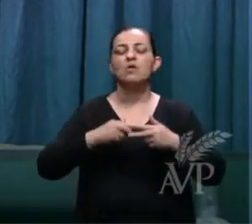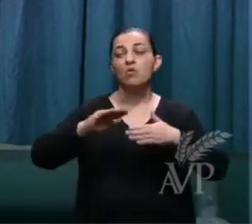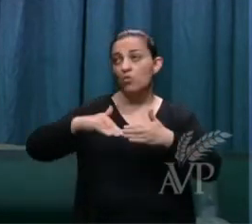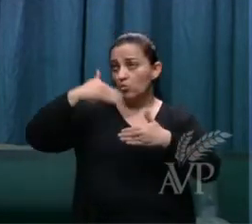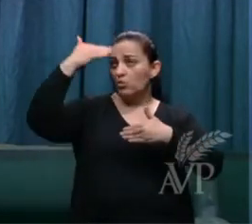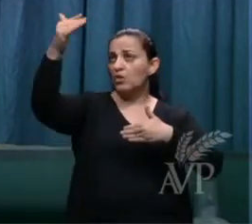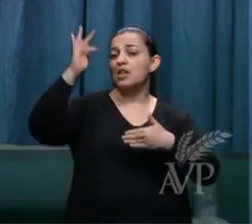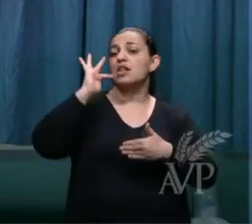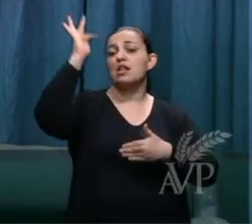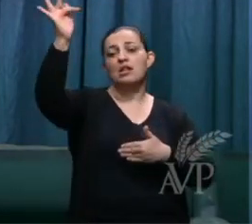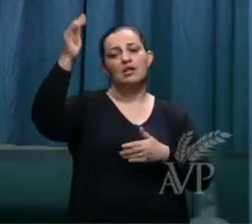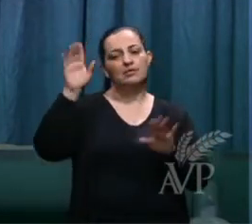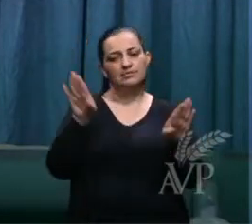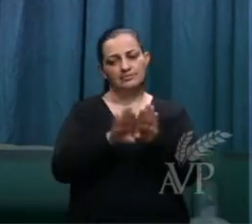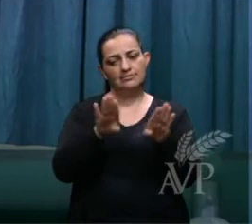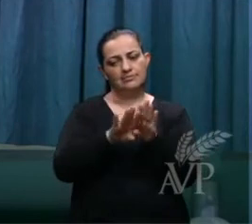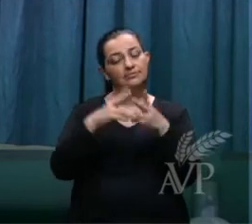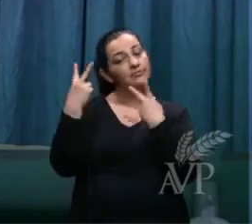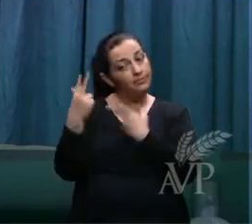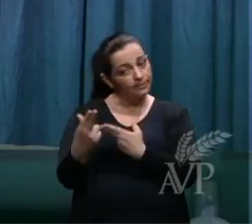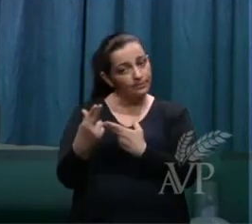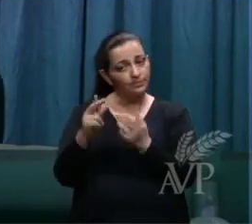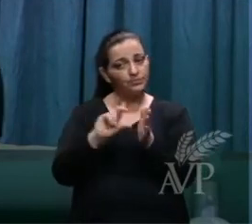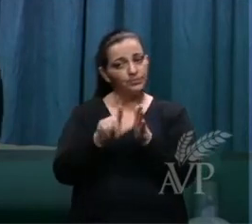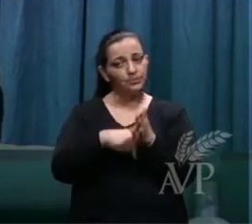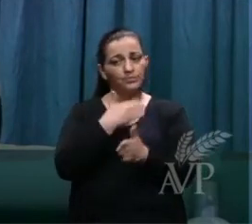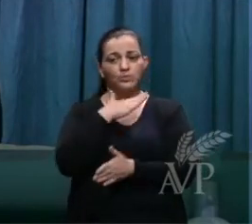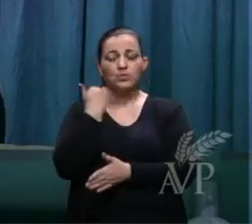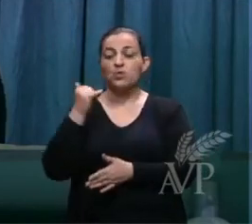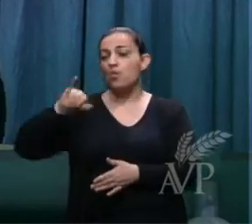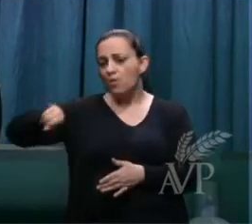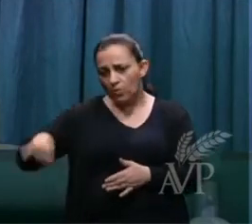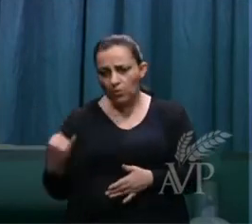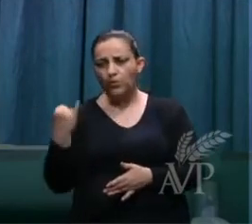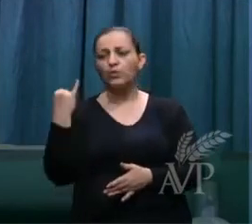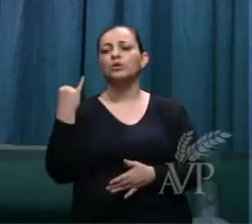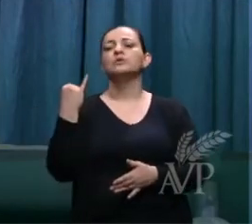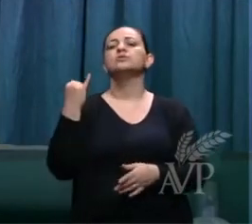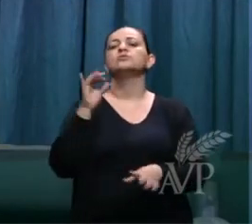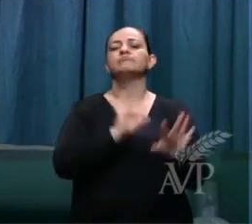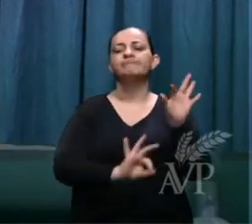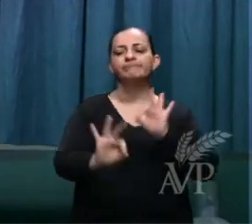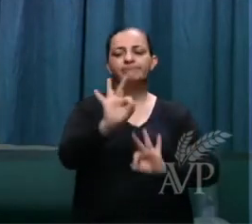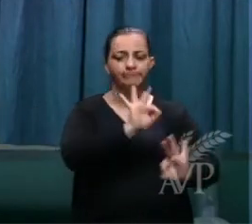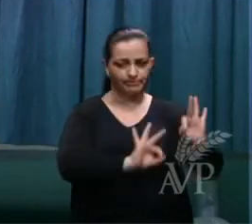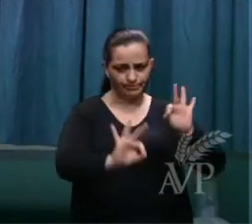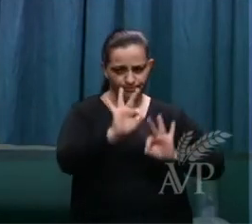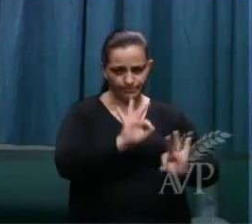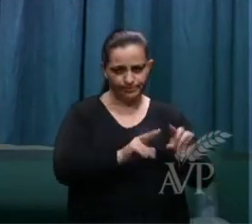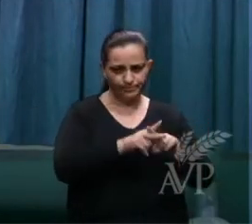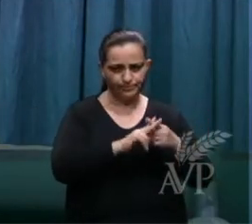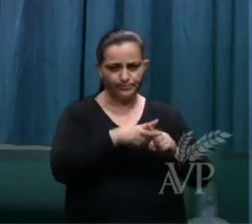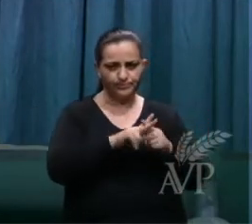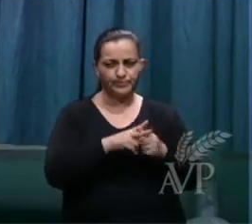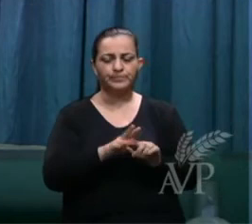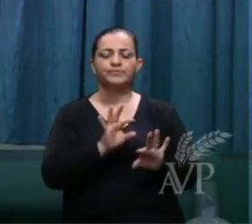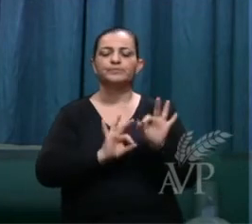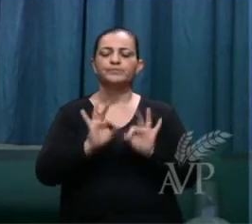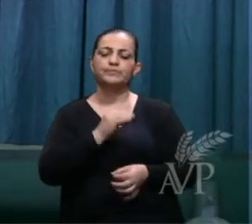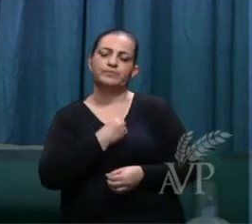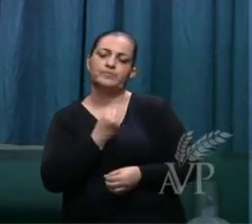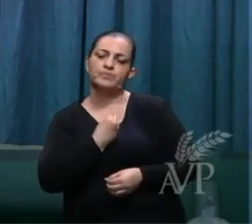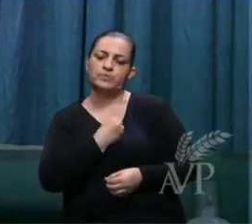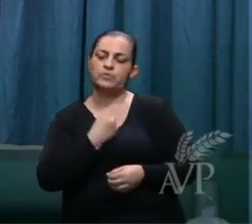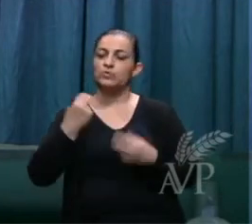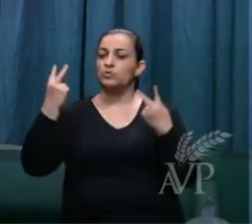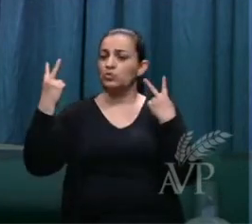lado então aproveite para se endireitar aqui como disse